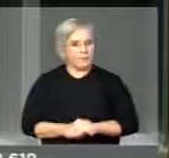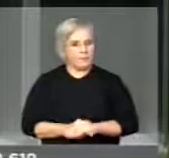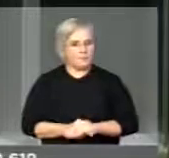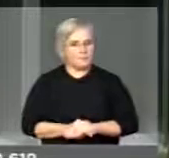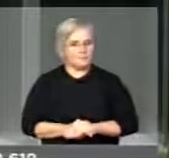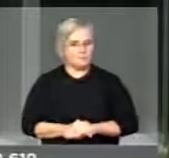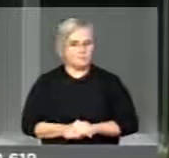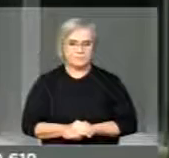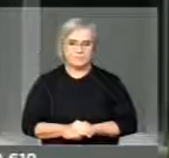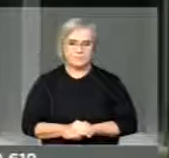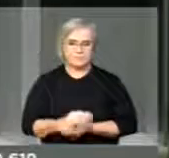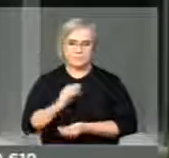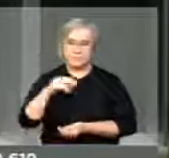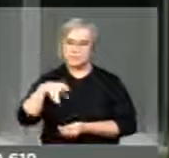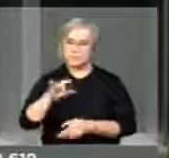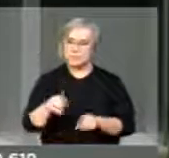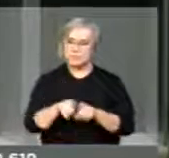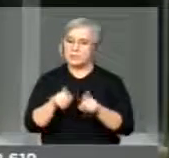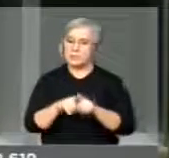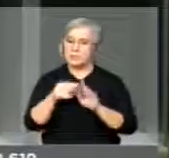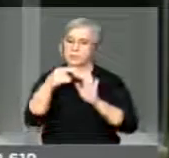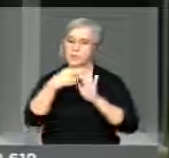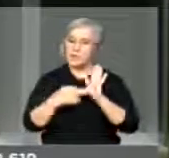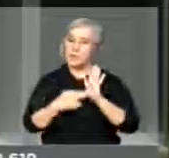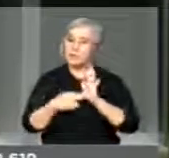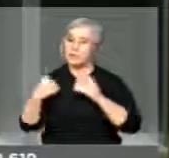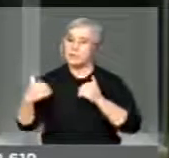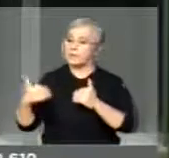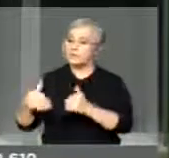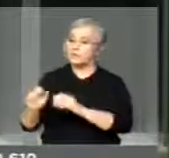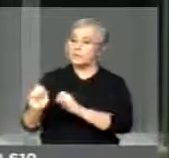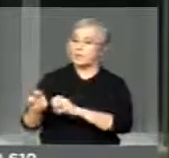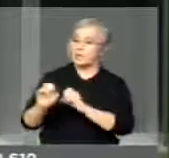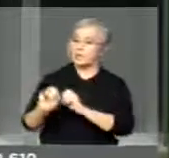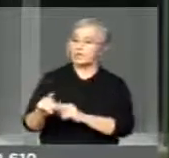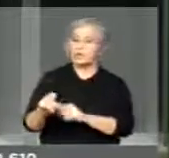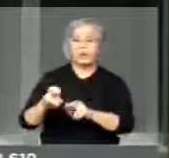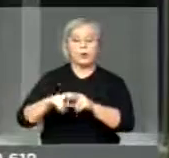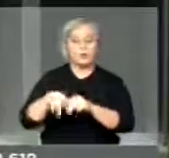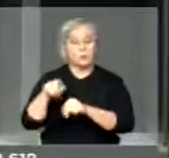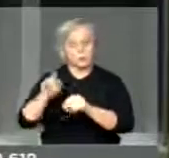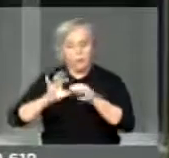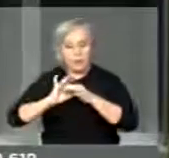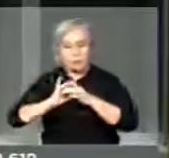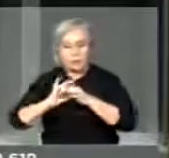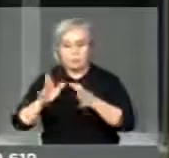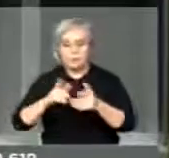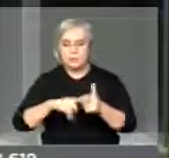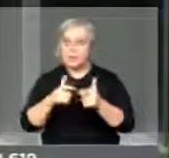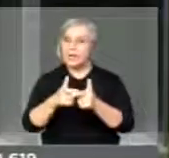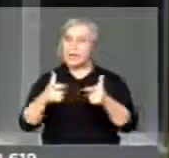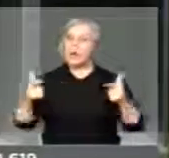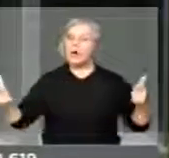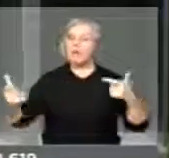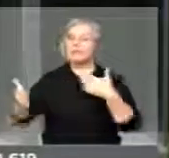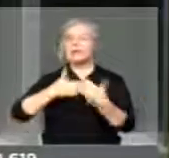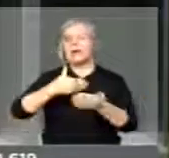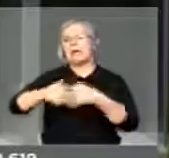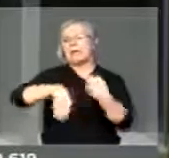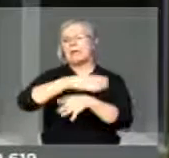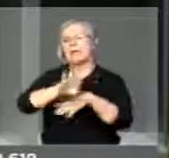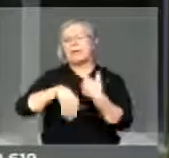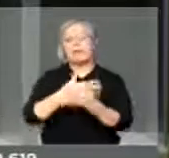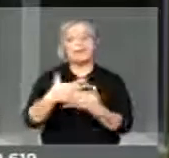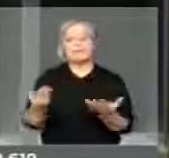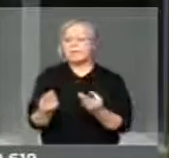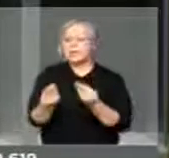as normativas do Ministério da Educação, que permitem que haja uma expansão desordenada sem